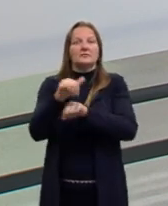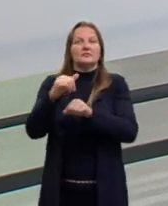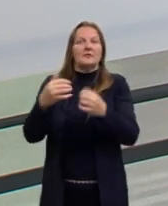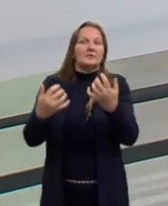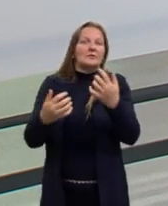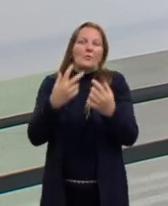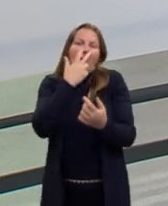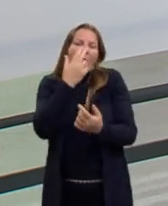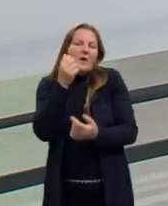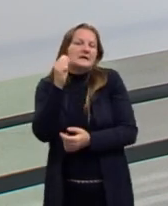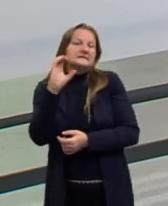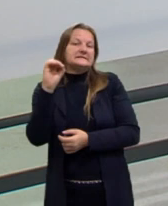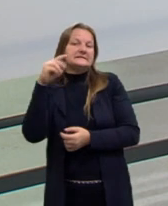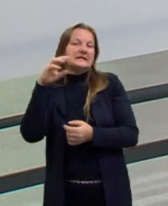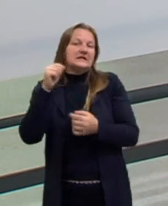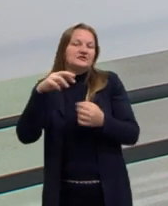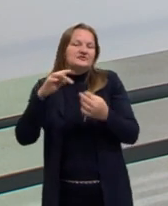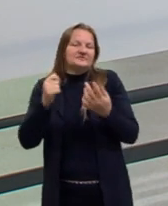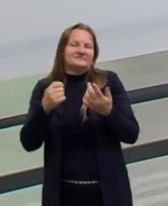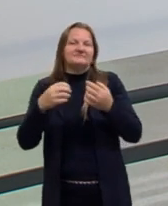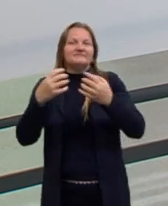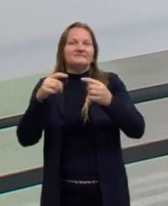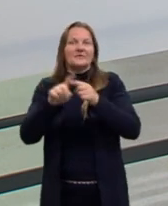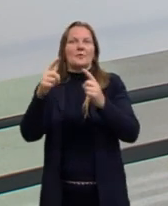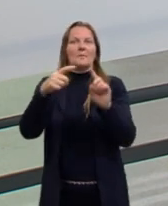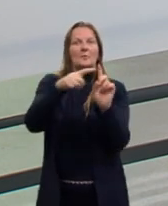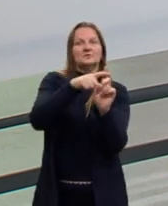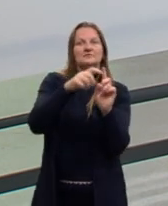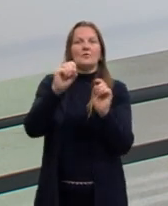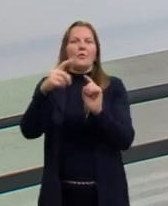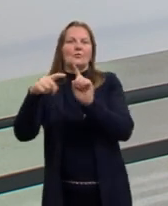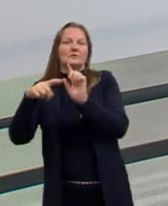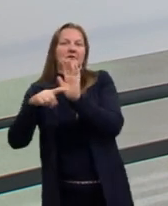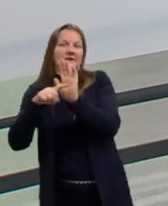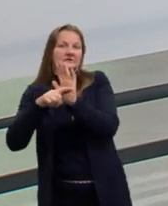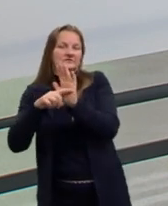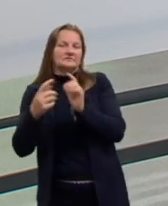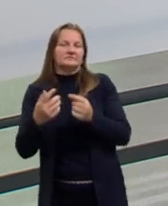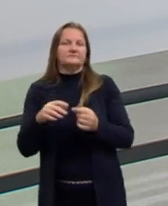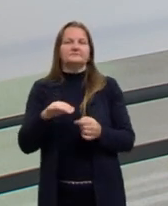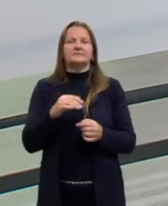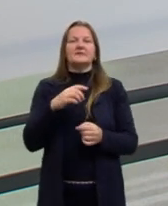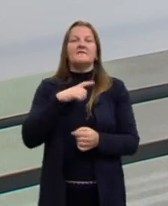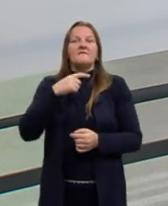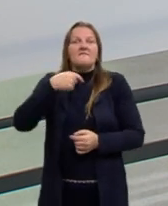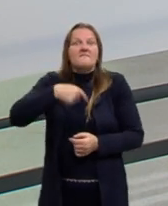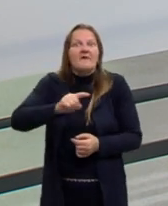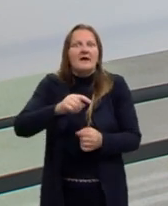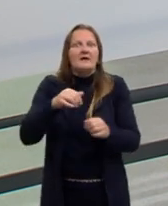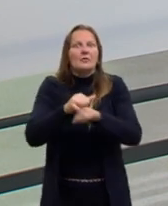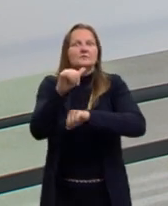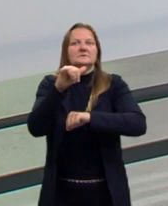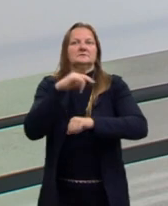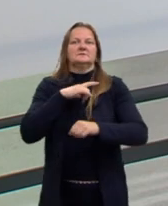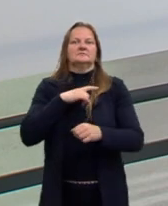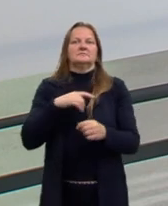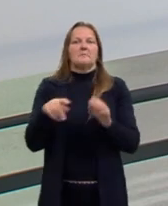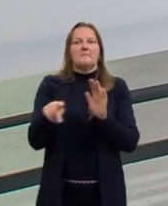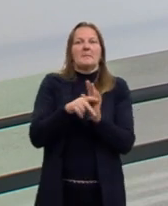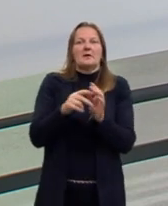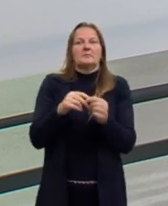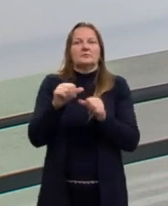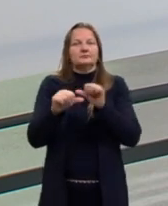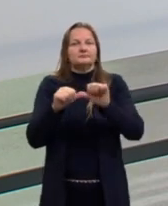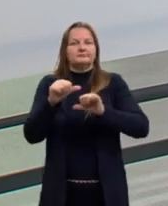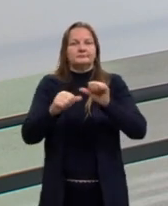ambiente que vai selecionar se ela é positiva ou não. Ou é negativa. Não é que vai acontecer algo para que